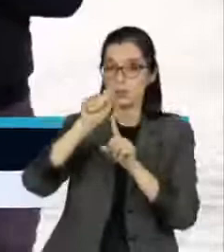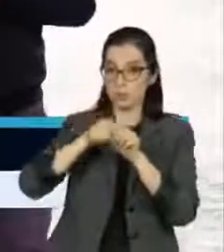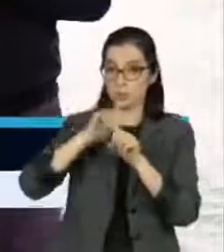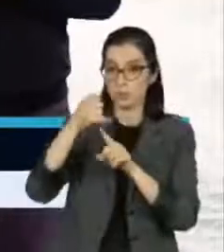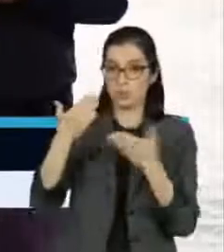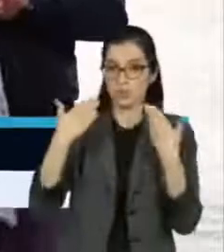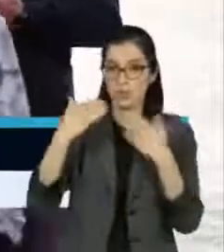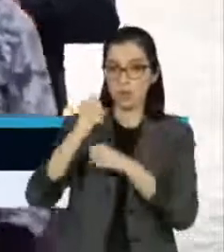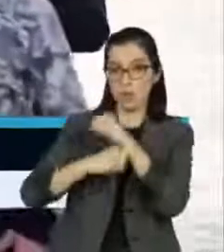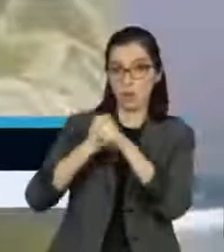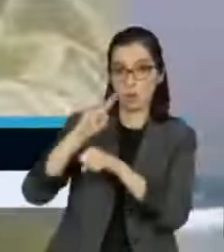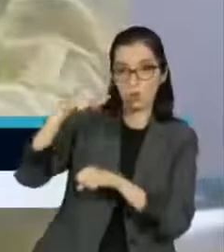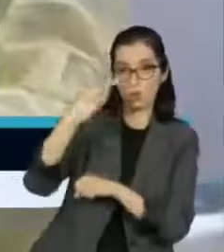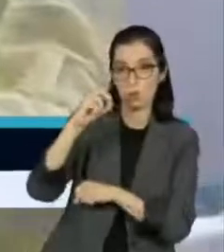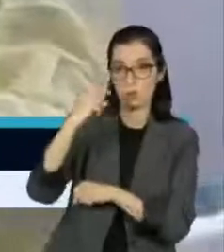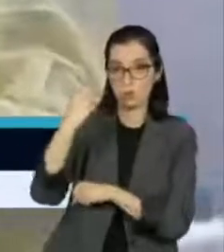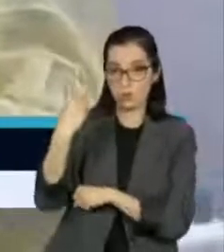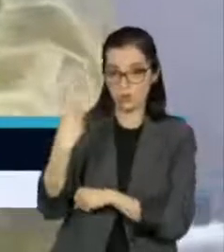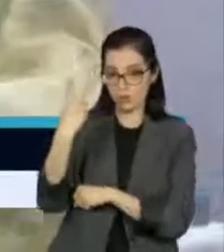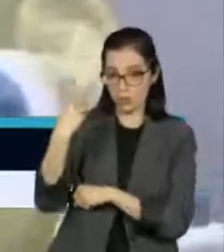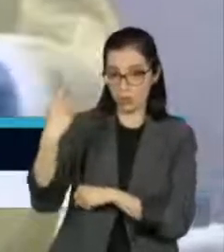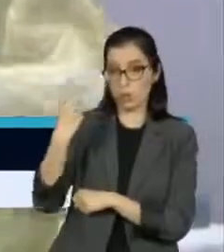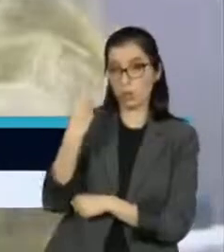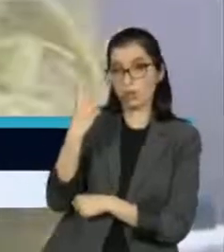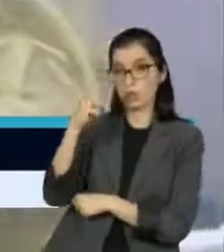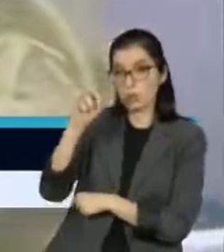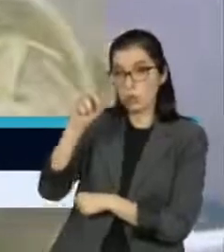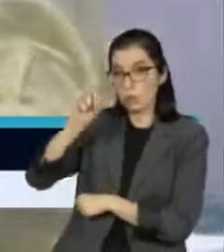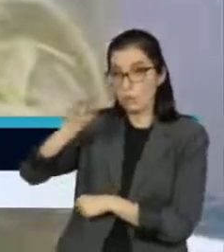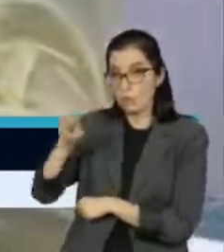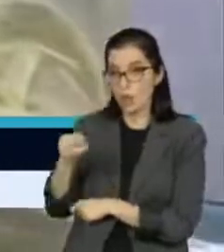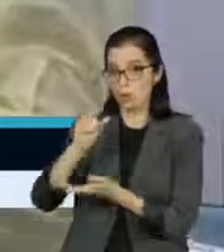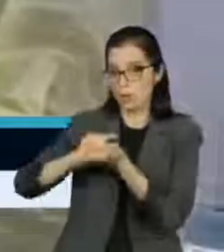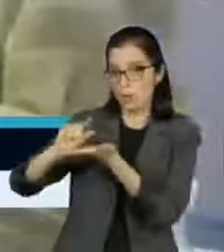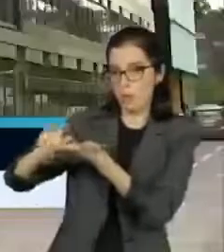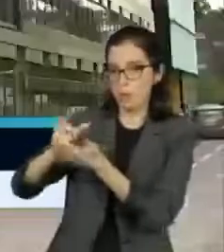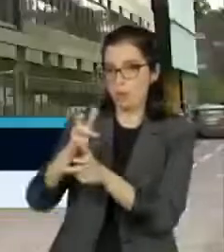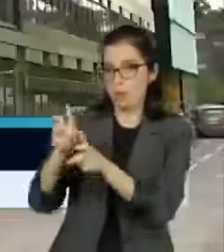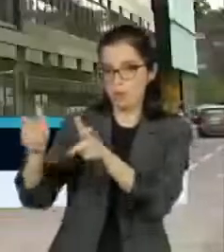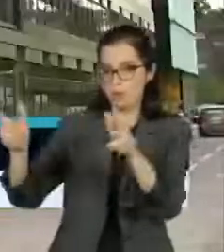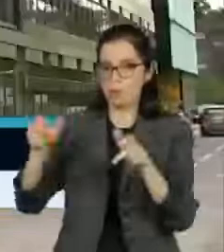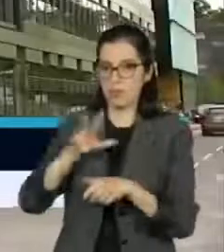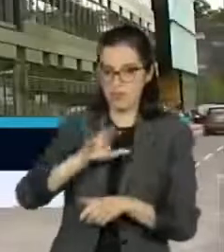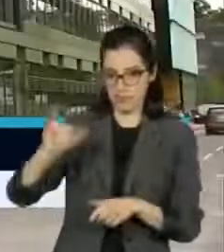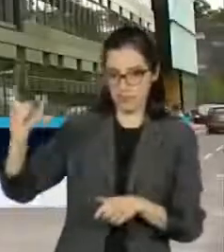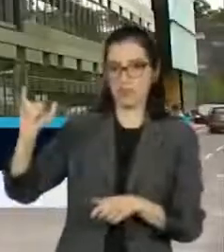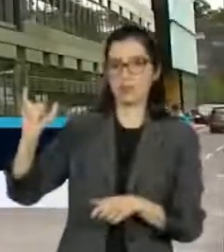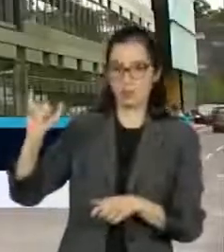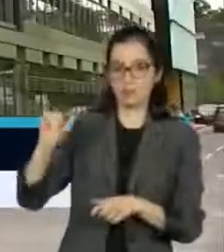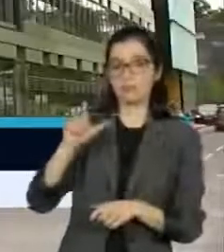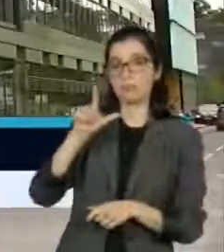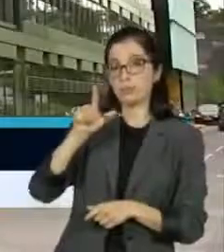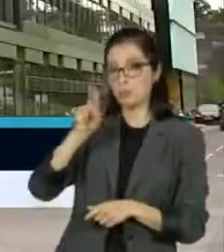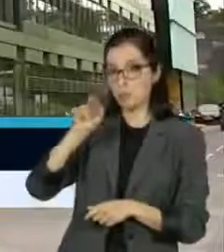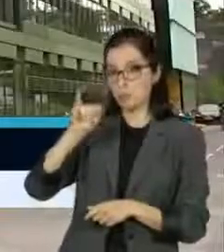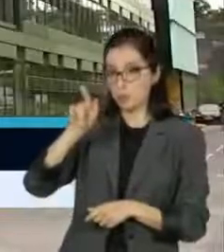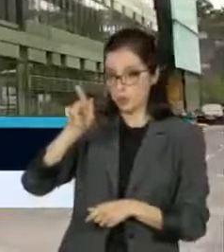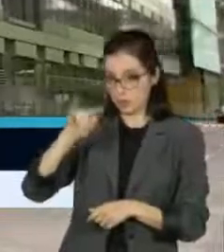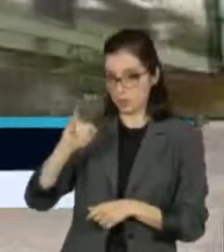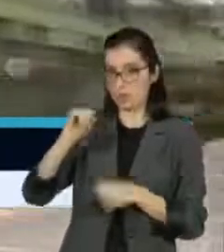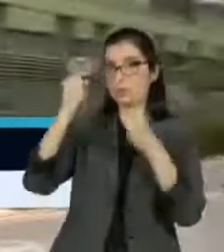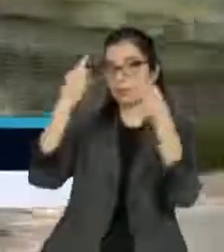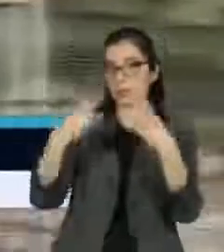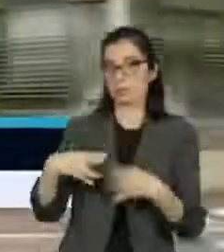milhões de doses. Na semana passada, o ministro já havia anunciado que o país receberia as primeiras doses do